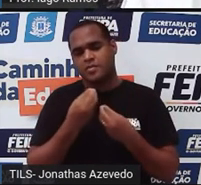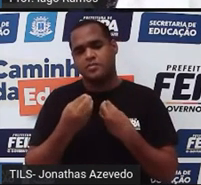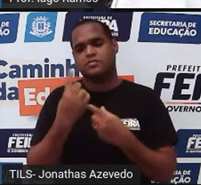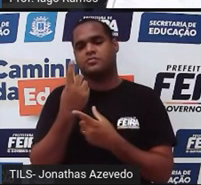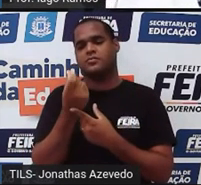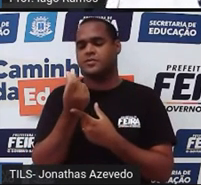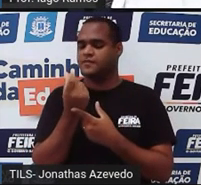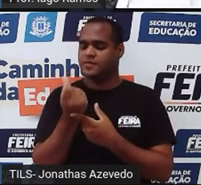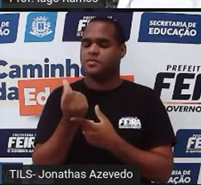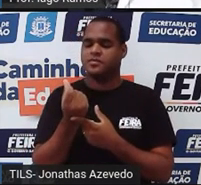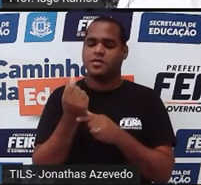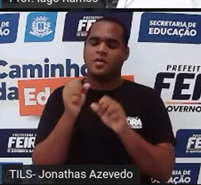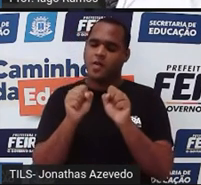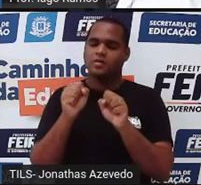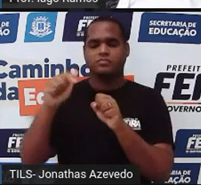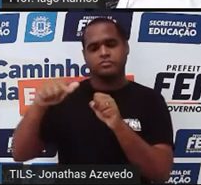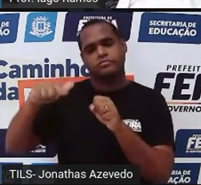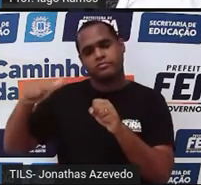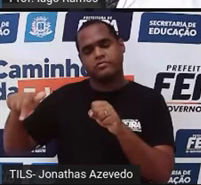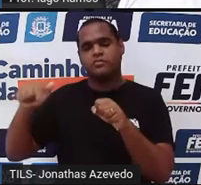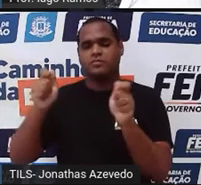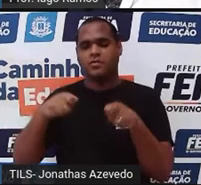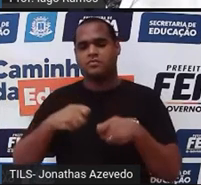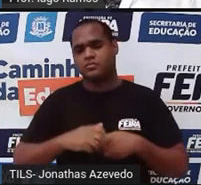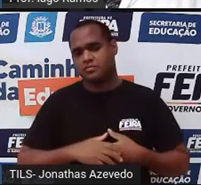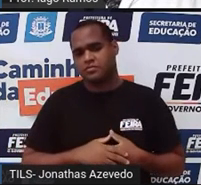26, porque pode repetir, tá bom?